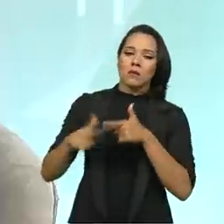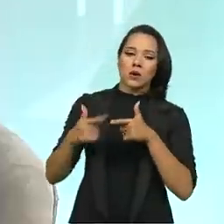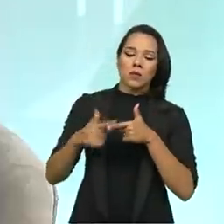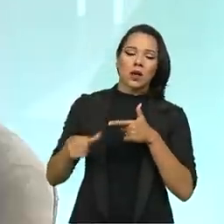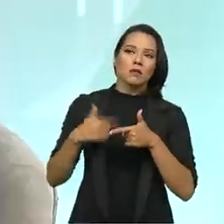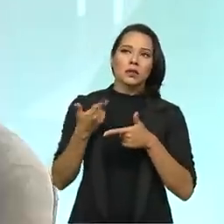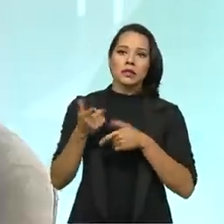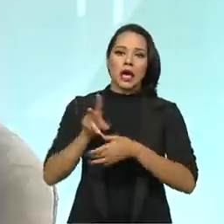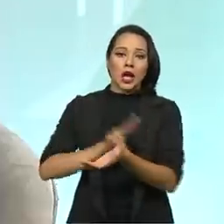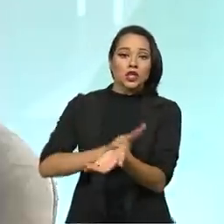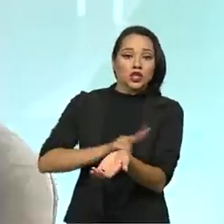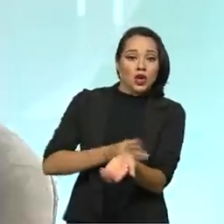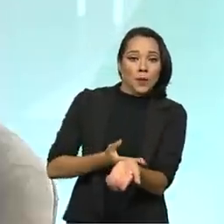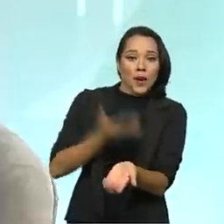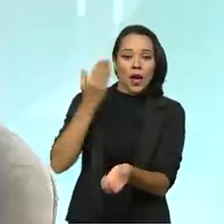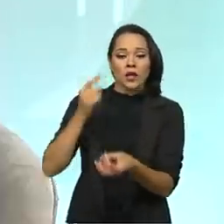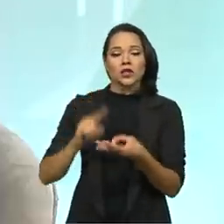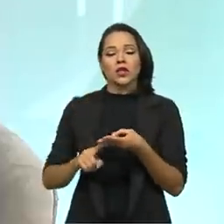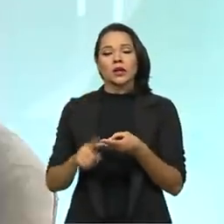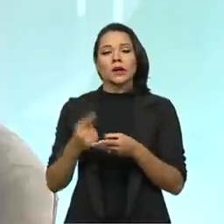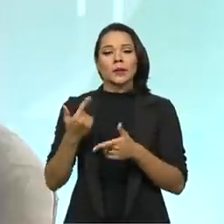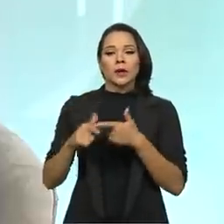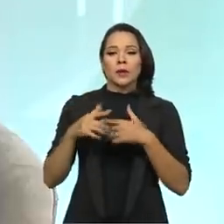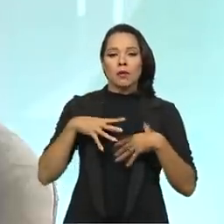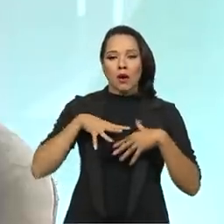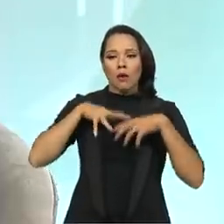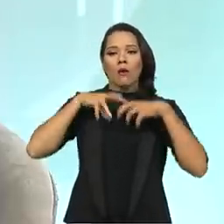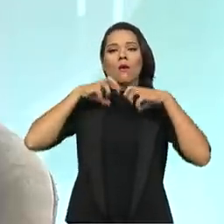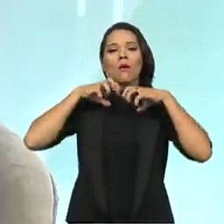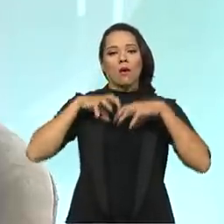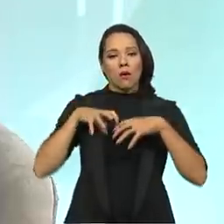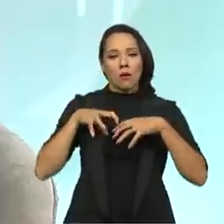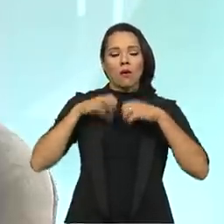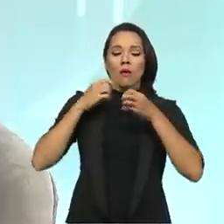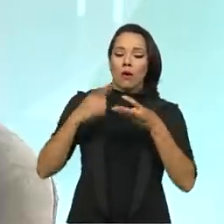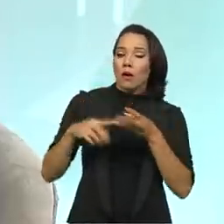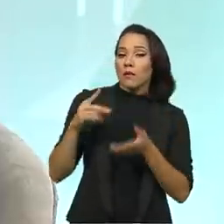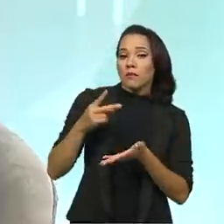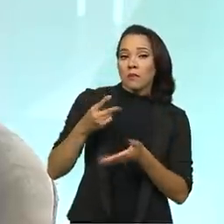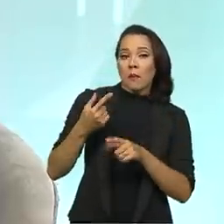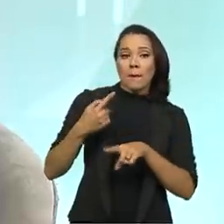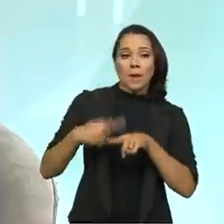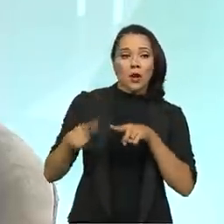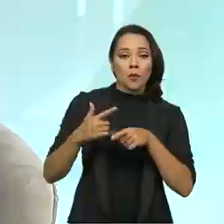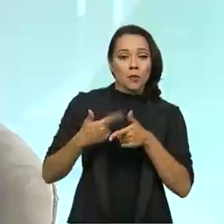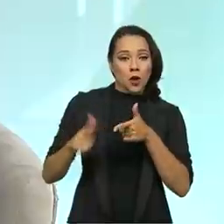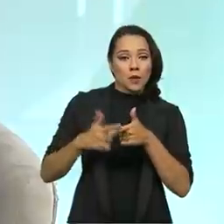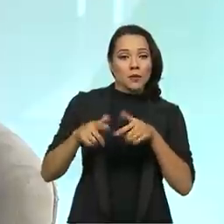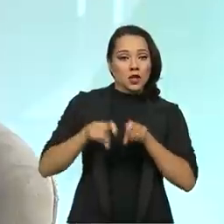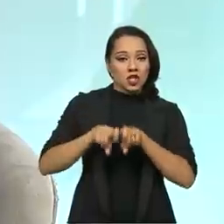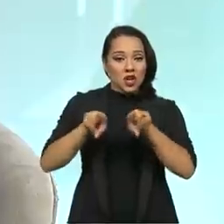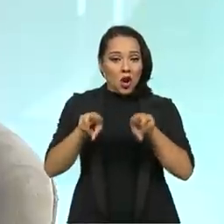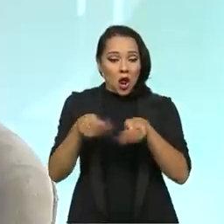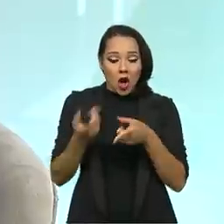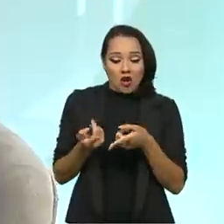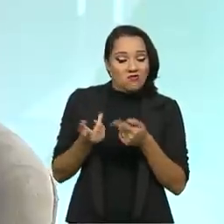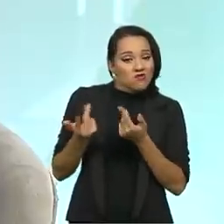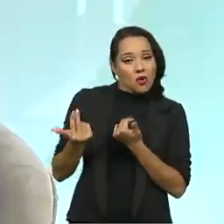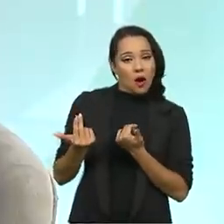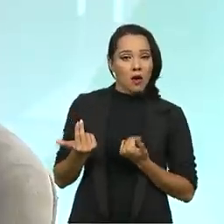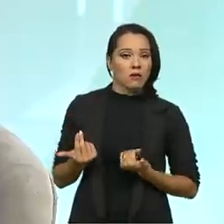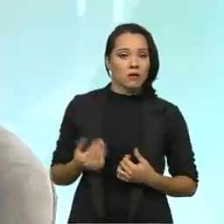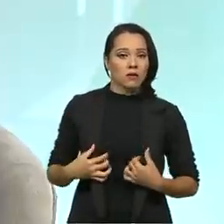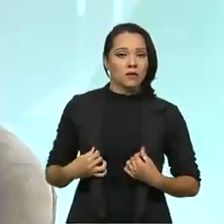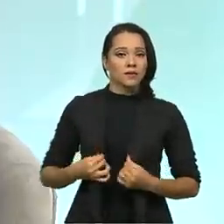relacionados à diabetes, problemas do trato respiratório, problemas ginecológicos, estão praticamente a mesma coisa. Hoje,